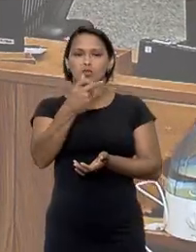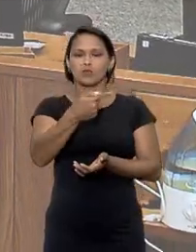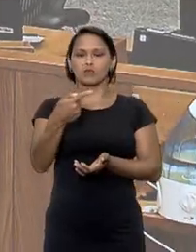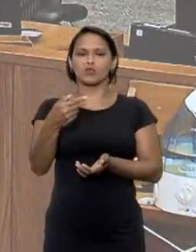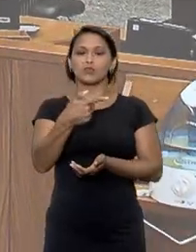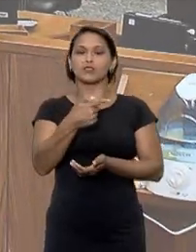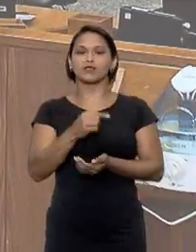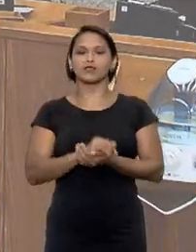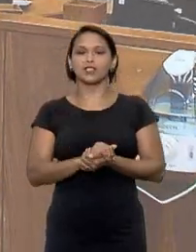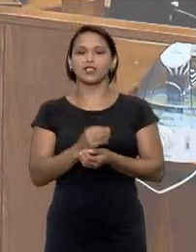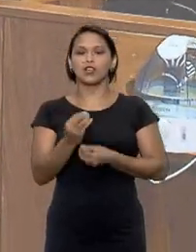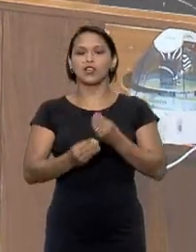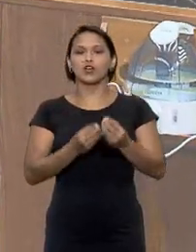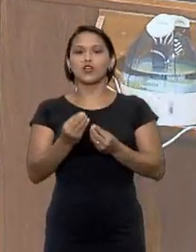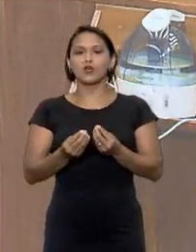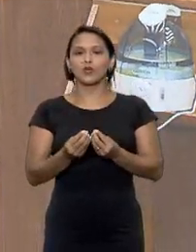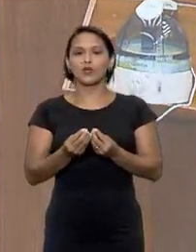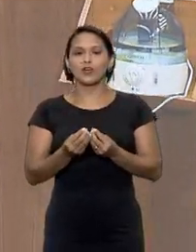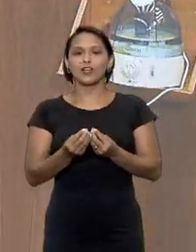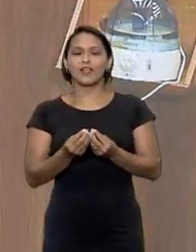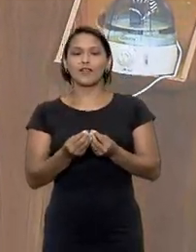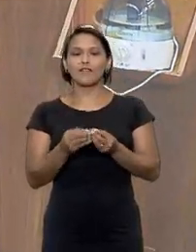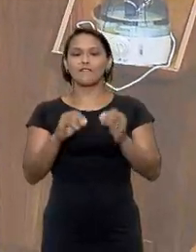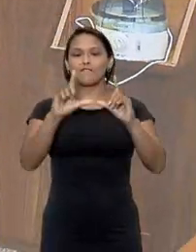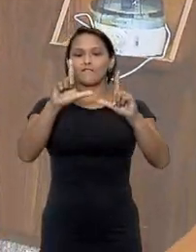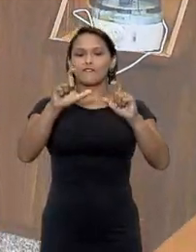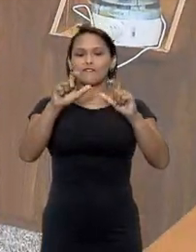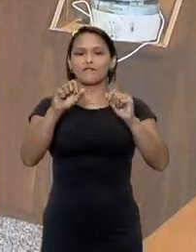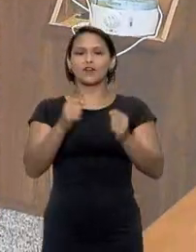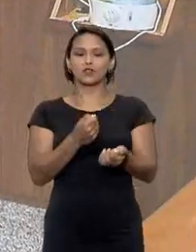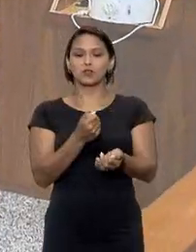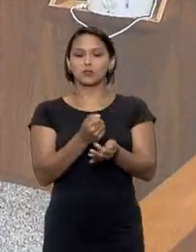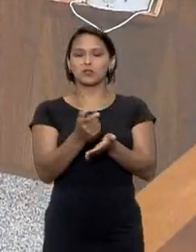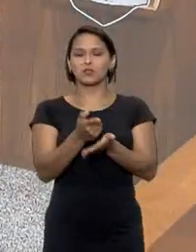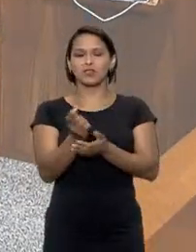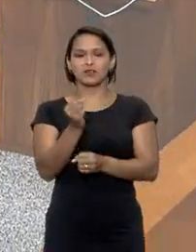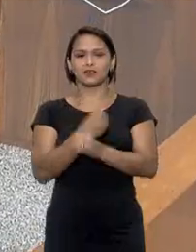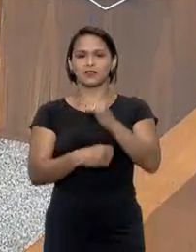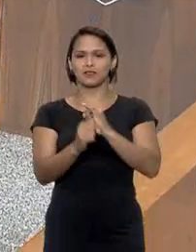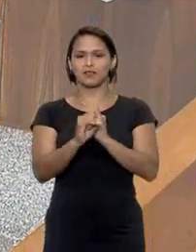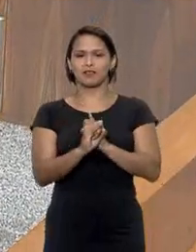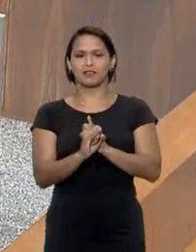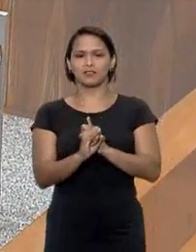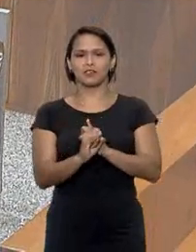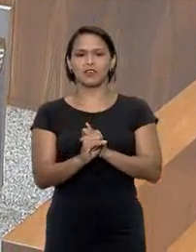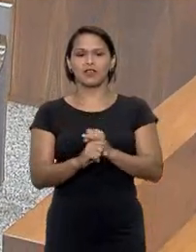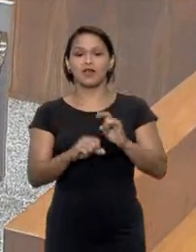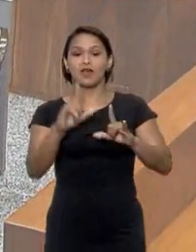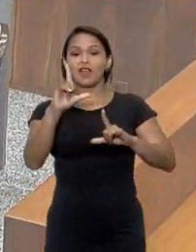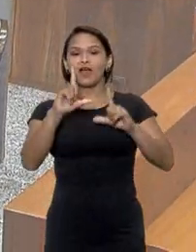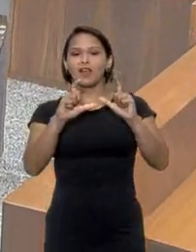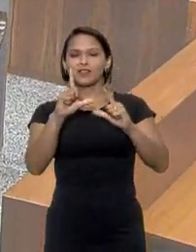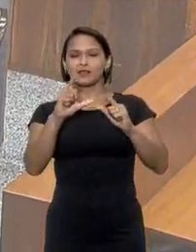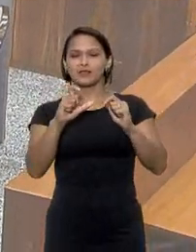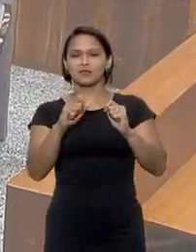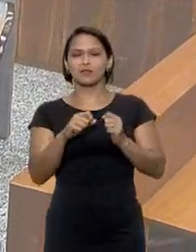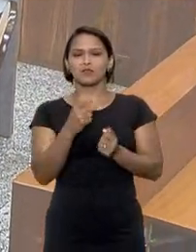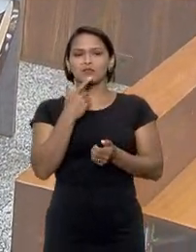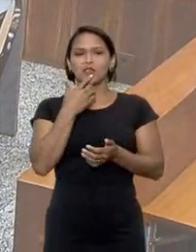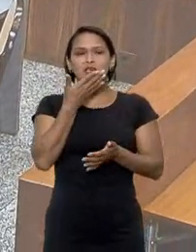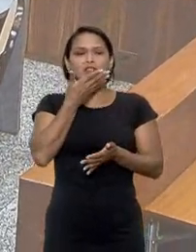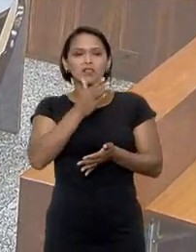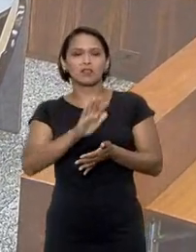ministros julgaram o caso de uma mulher que teve fotos íntimas publicadas na internet as imagens teriam sido feitas